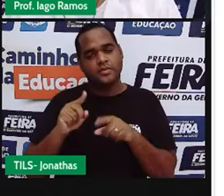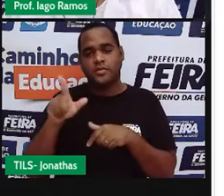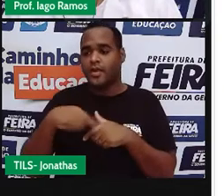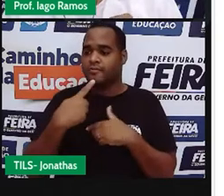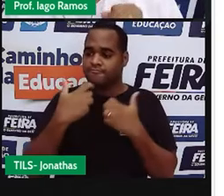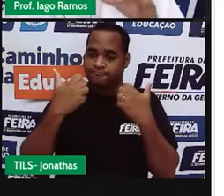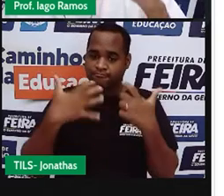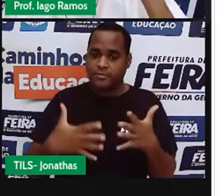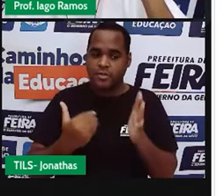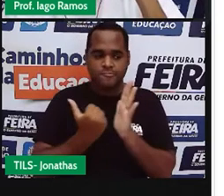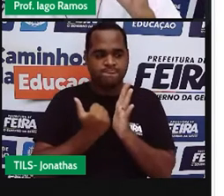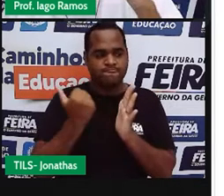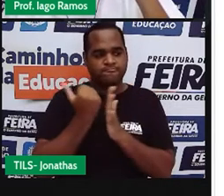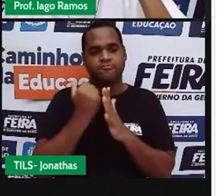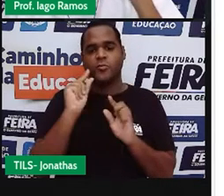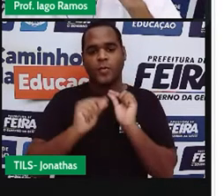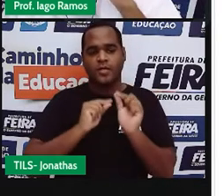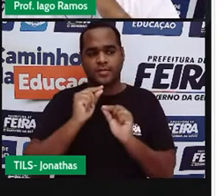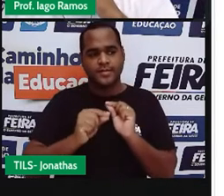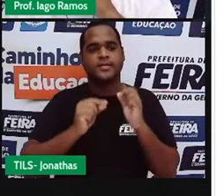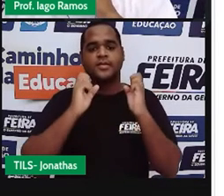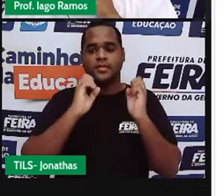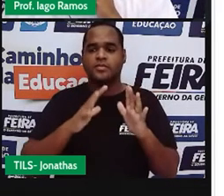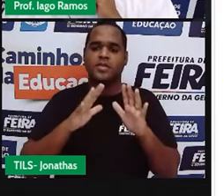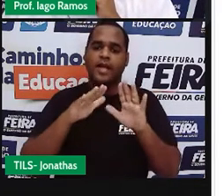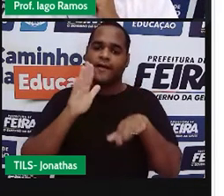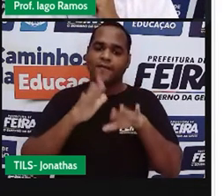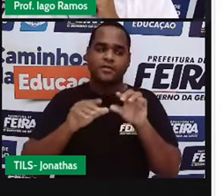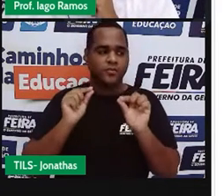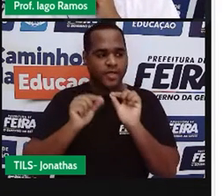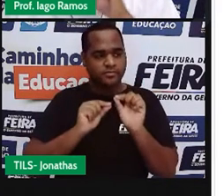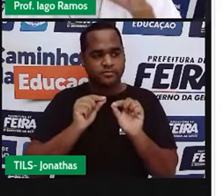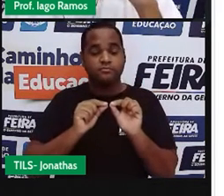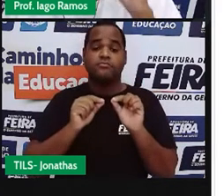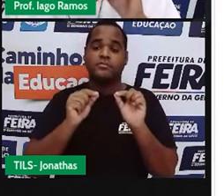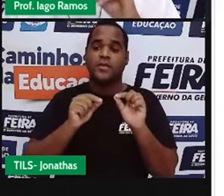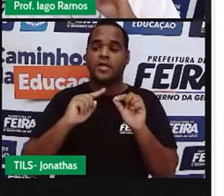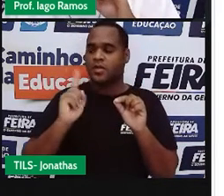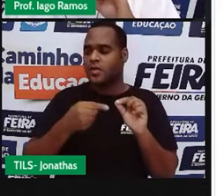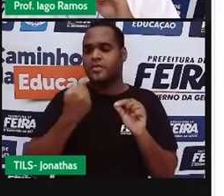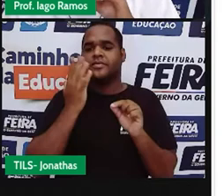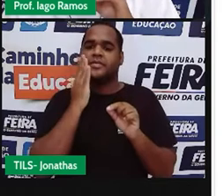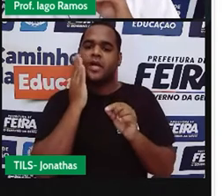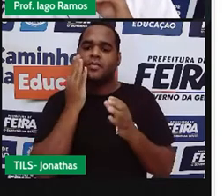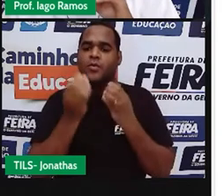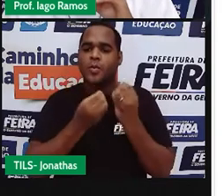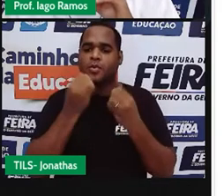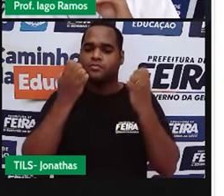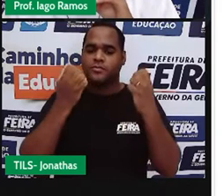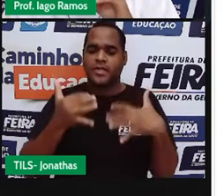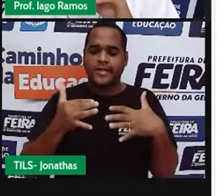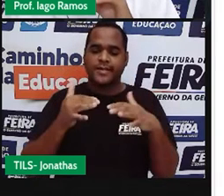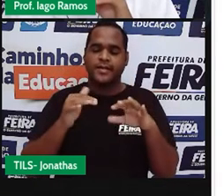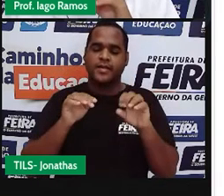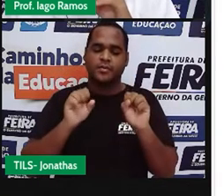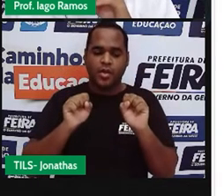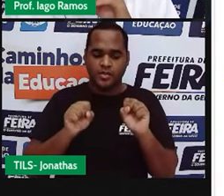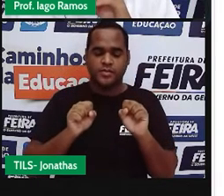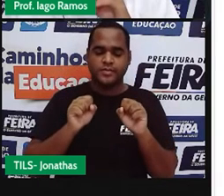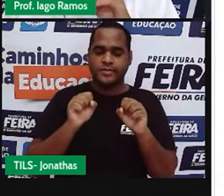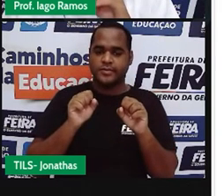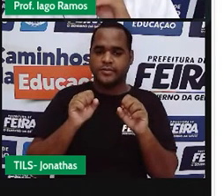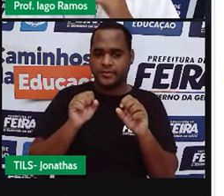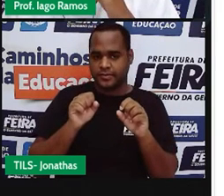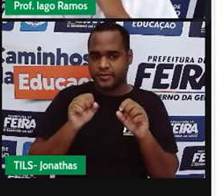o seguinte. Essa é uma alternativa, porque não existe só essa possibilidade do